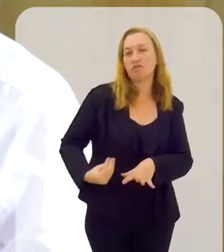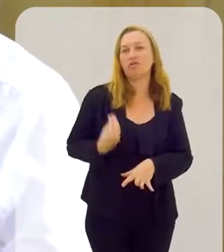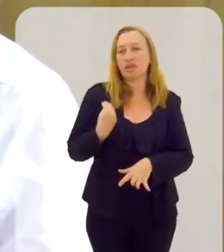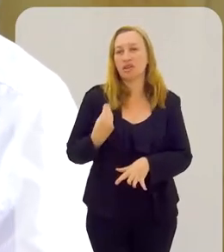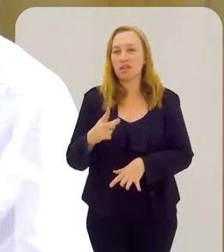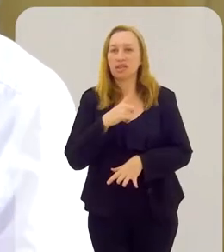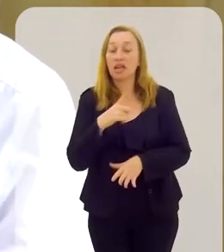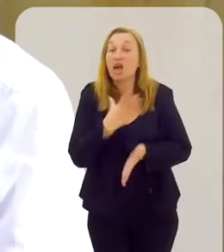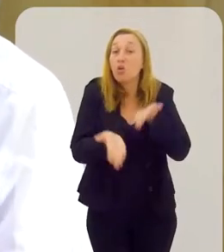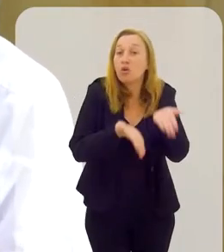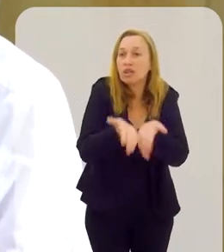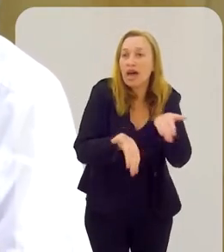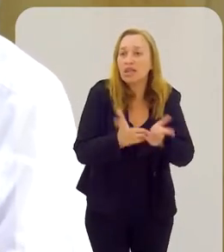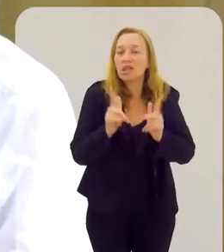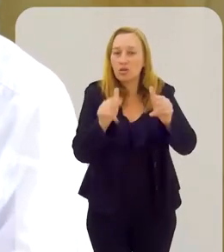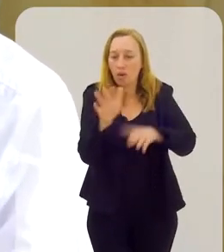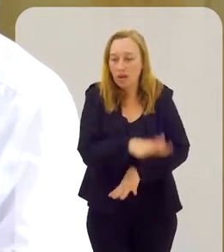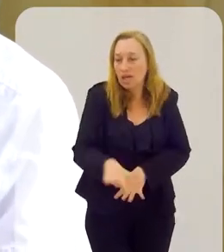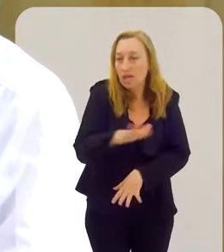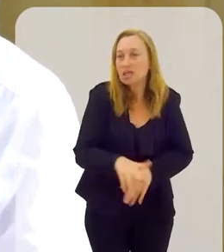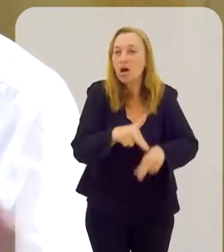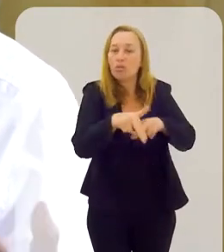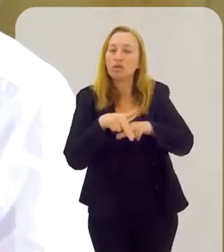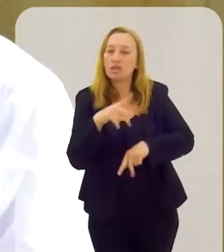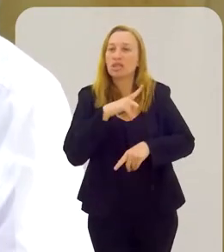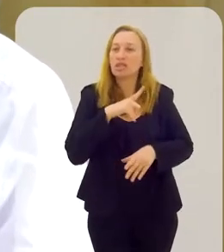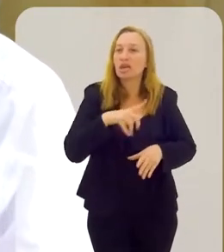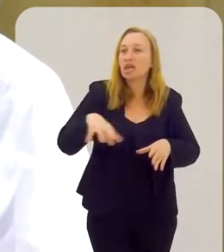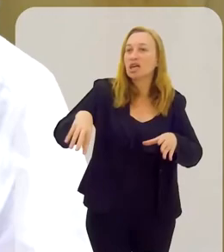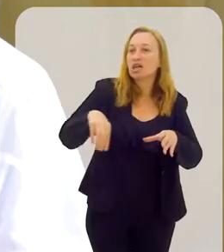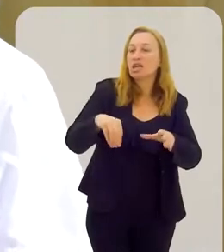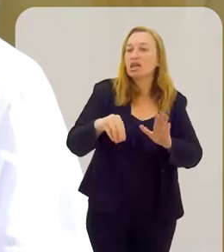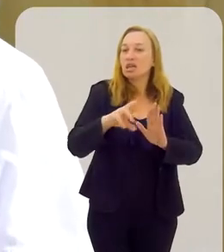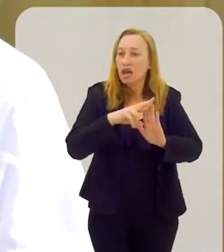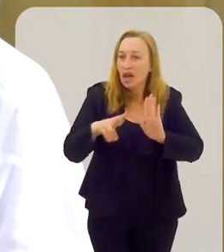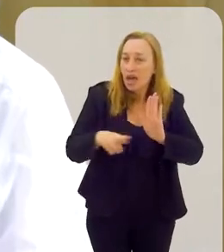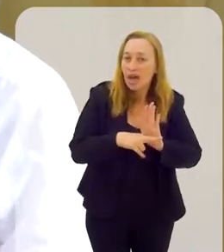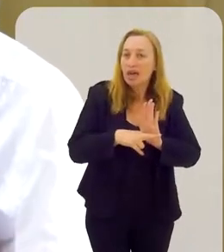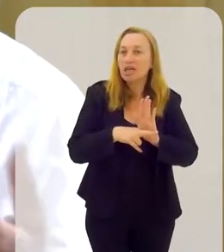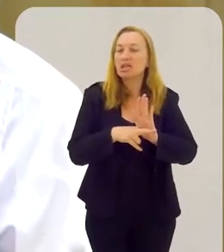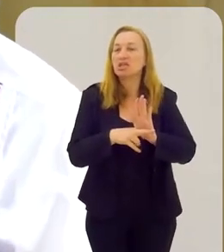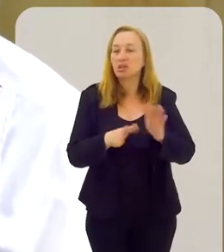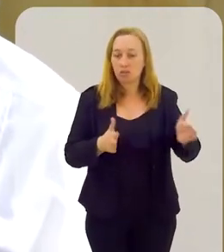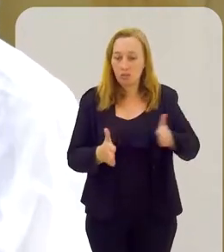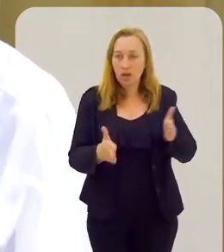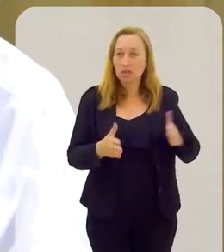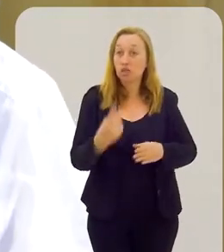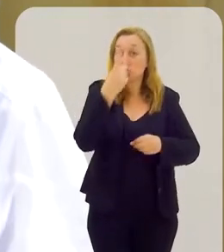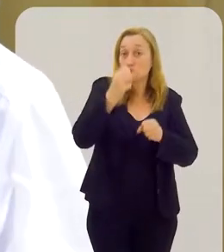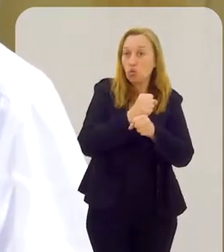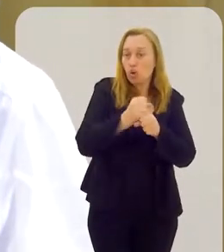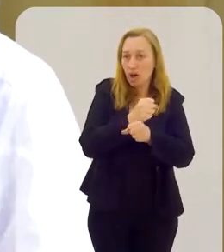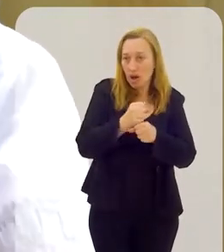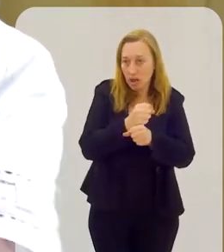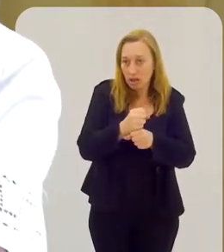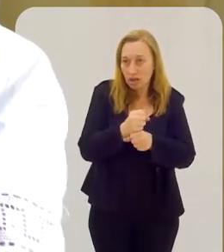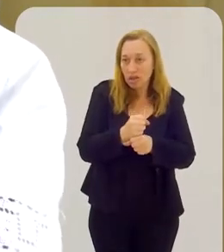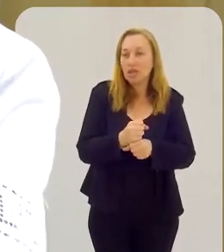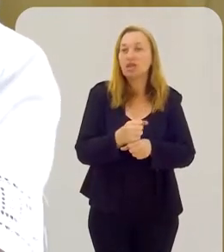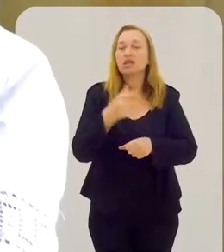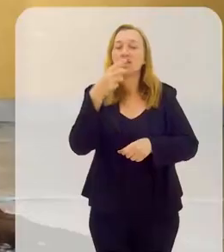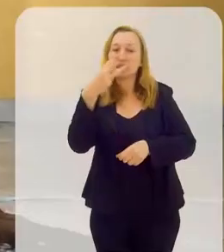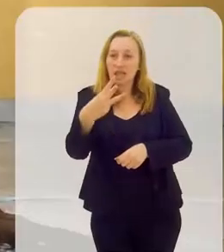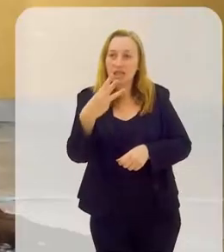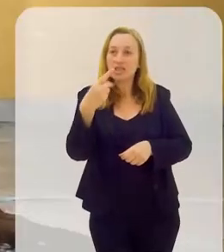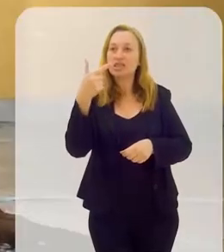Então, ele é tratado como uma criança. Por isso que existe, tanto dentro das obrigações, obrigação de um ano, que é a festinha de um ano, de três